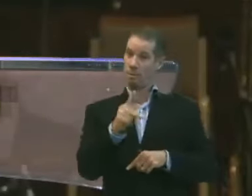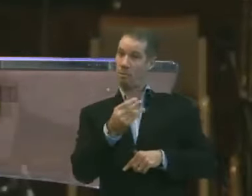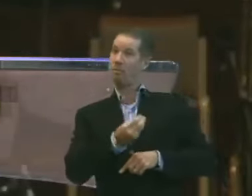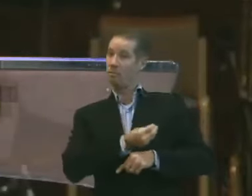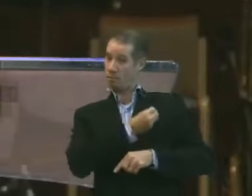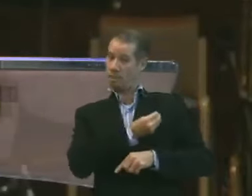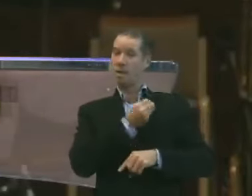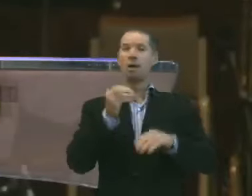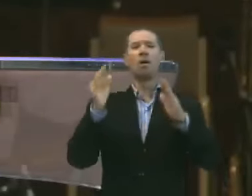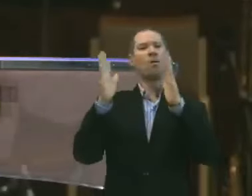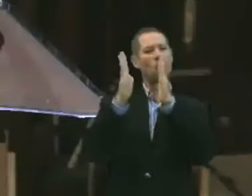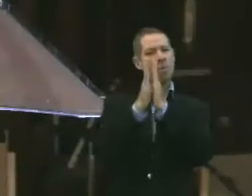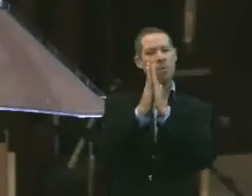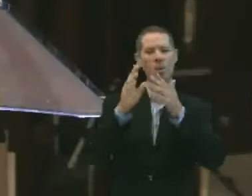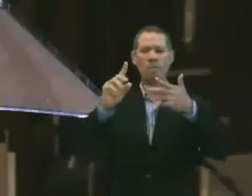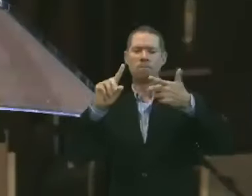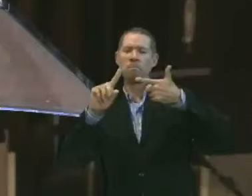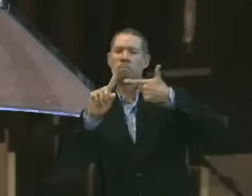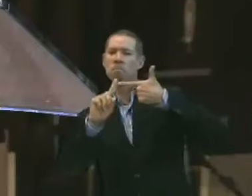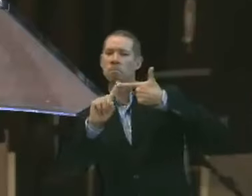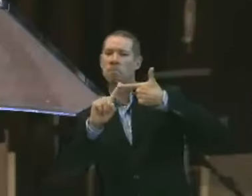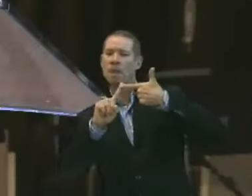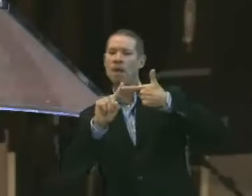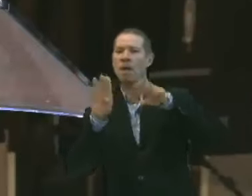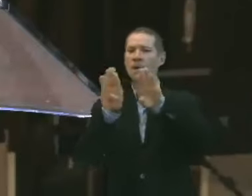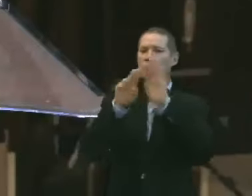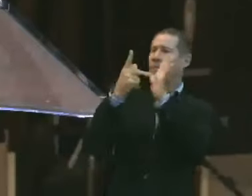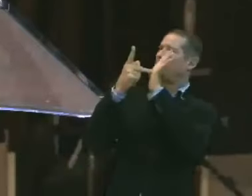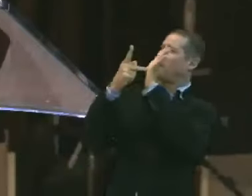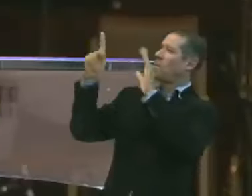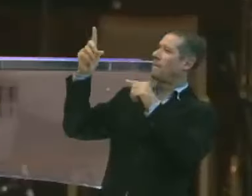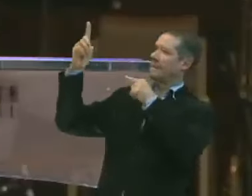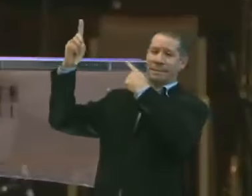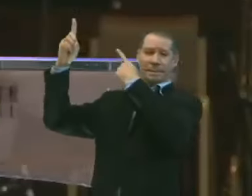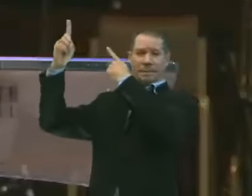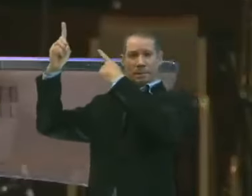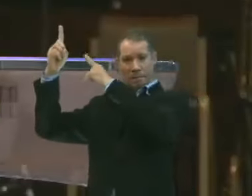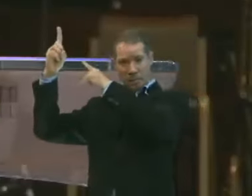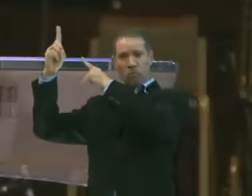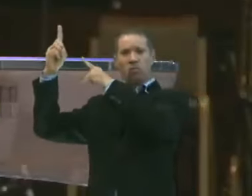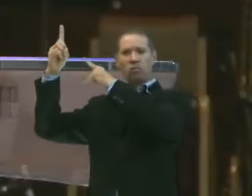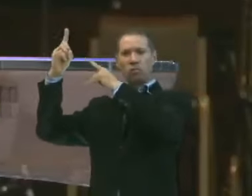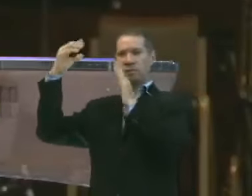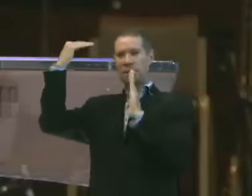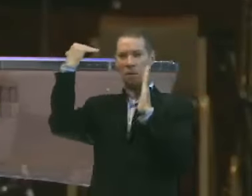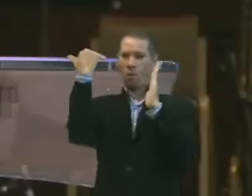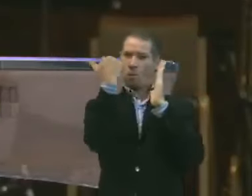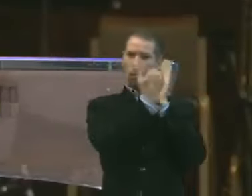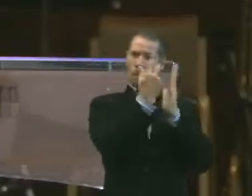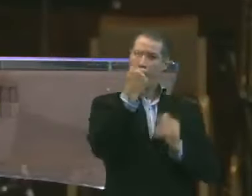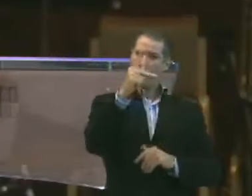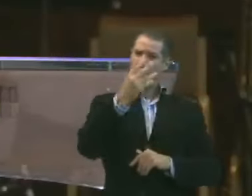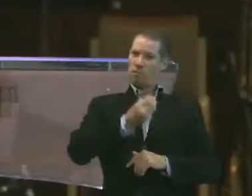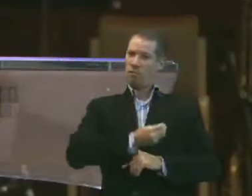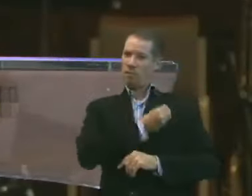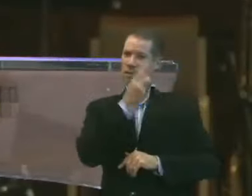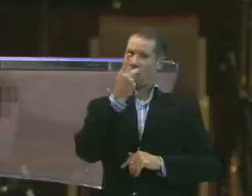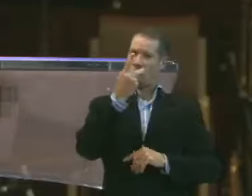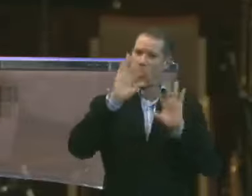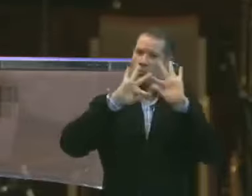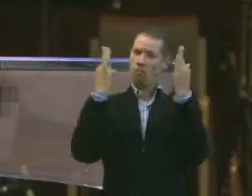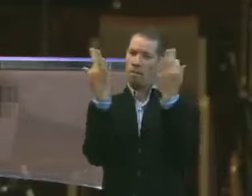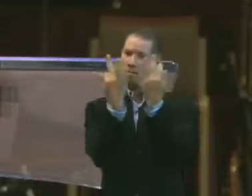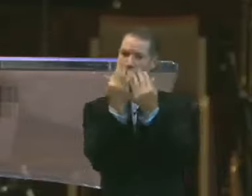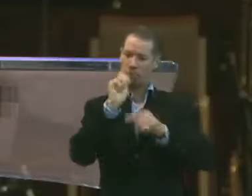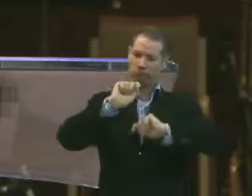Vamos orar também. Para que. As promessas de Deus. Se cumpram na sua vida. Na sua família.